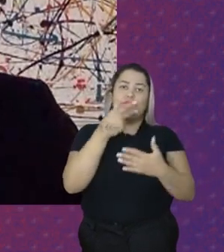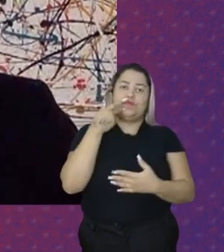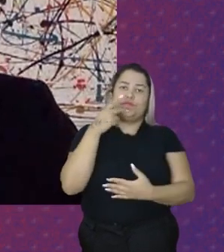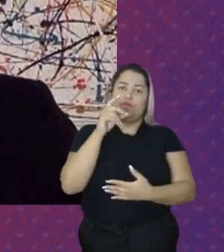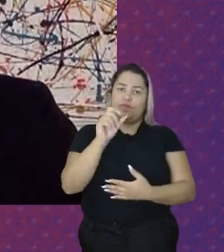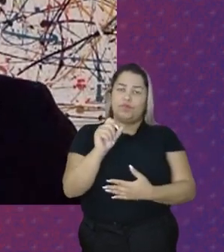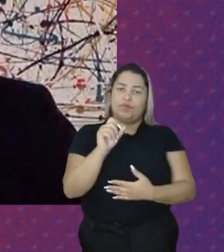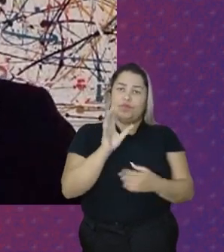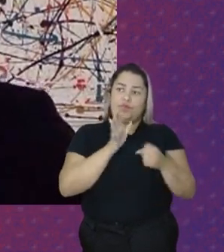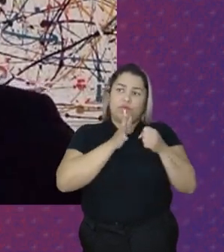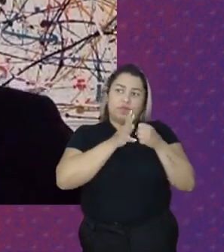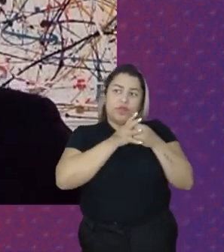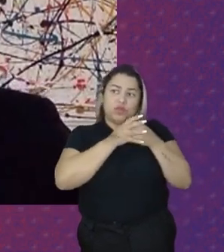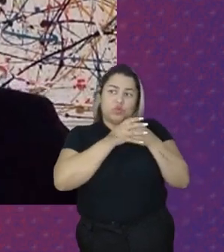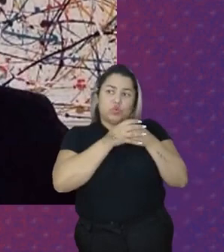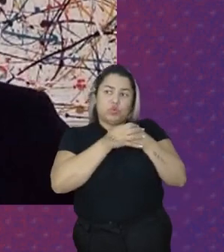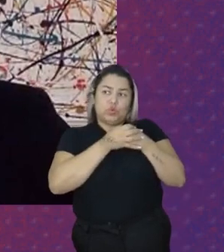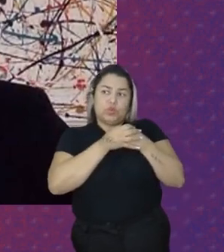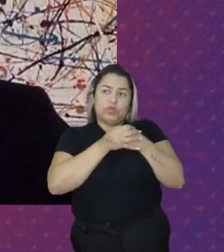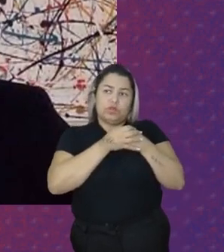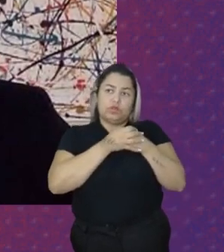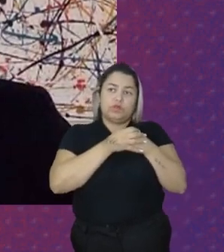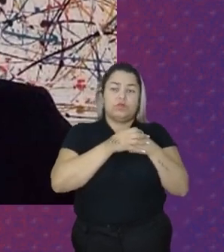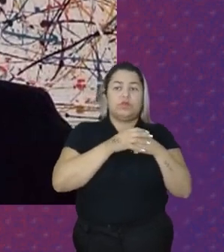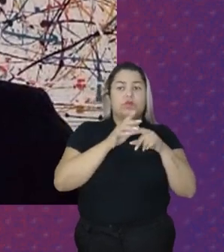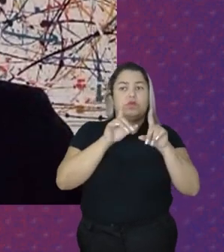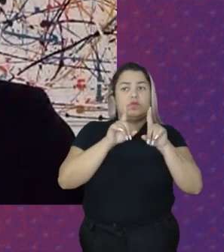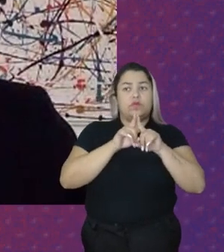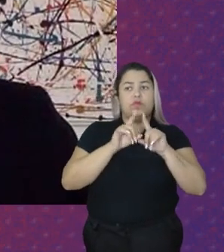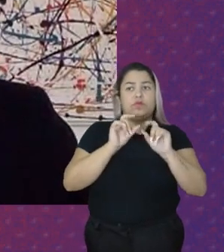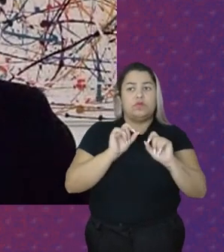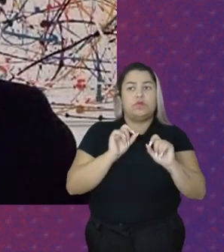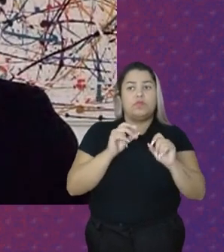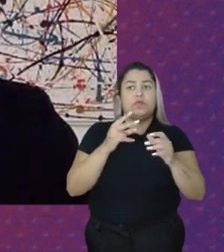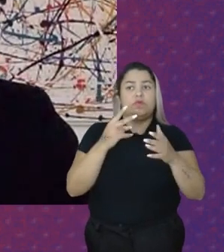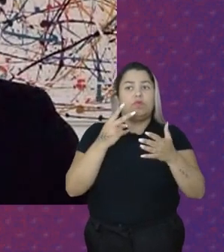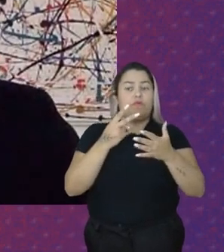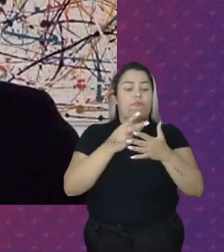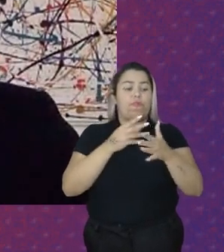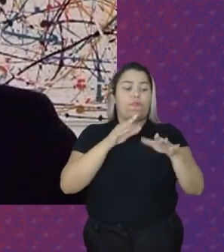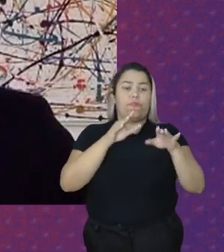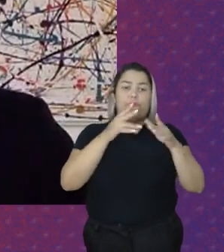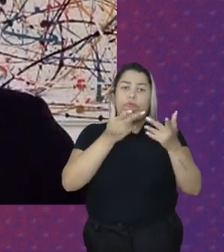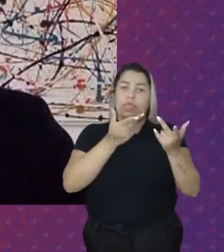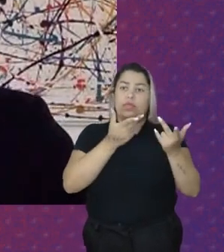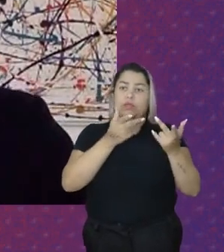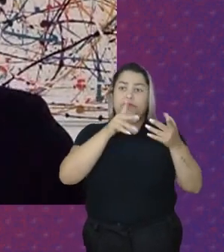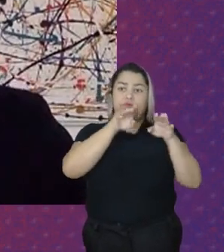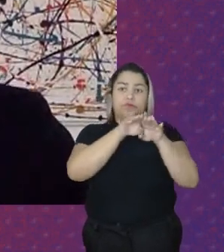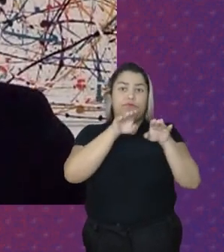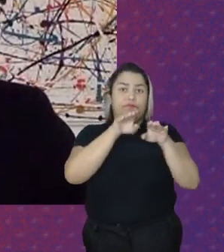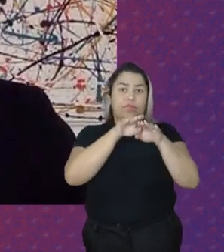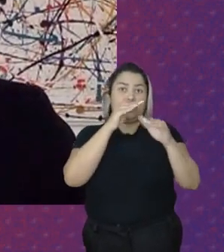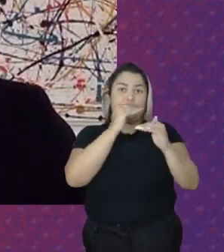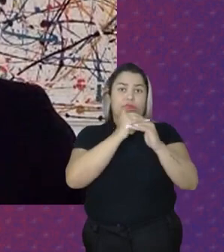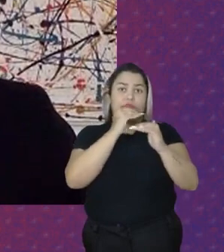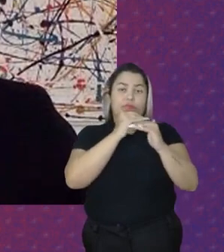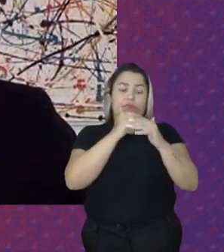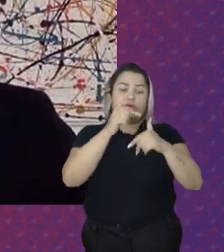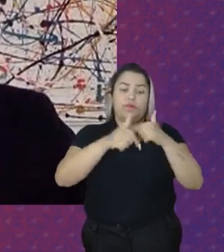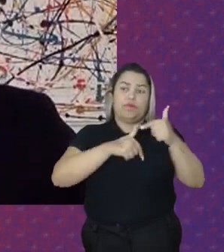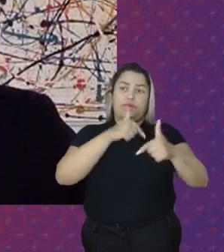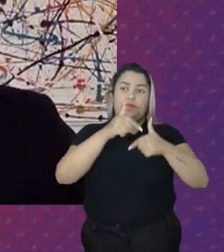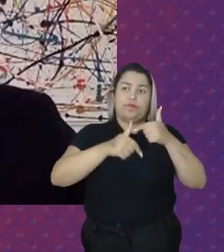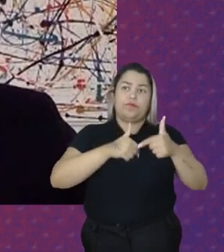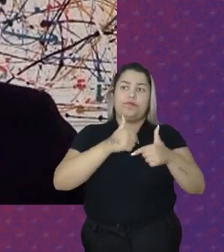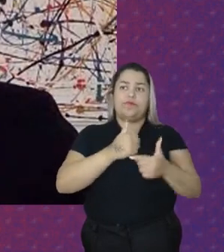Camuflar A relação De subordinação Existente Entre empregador E Trabalhadora Doméstica